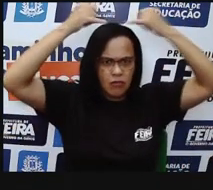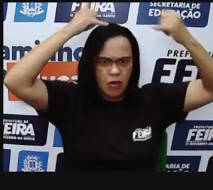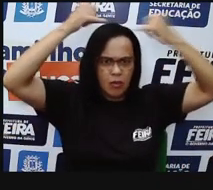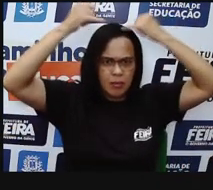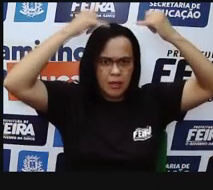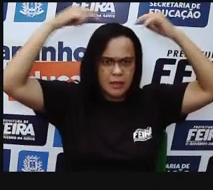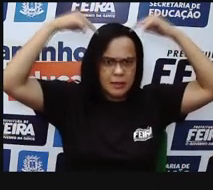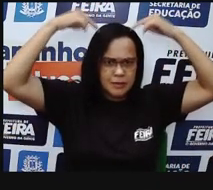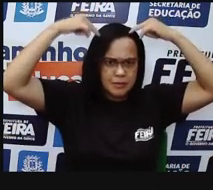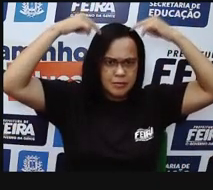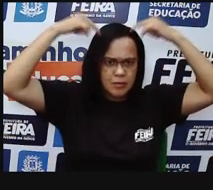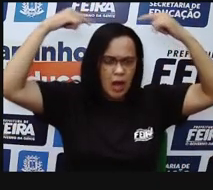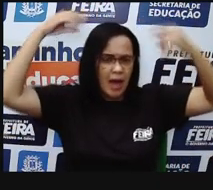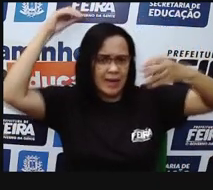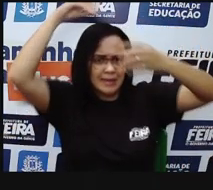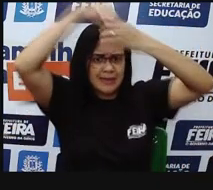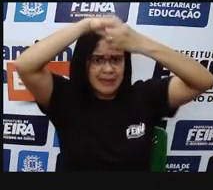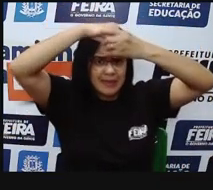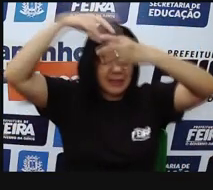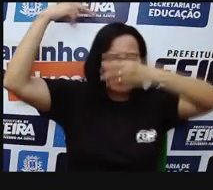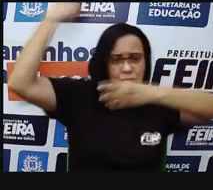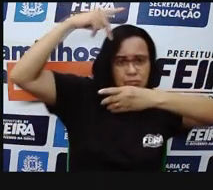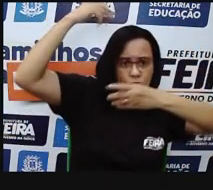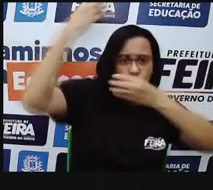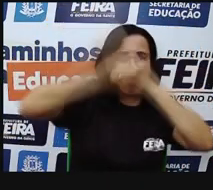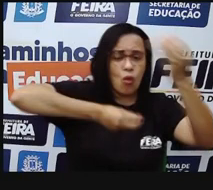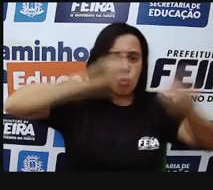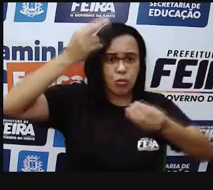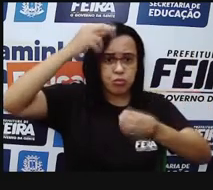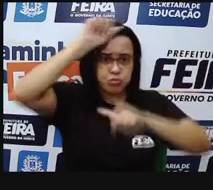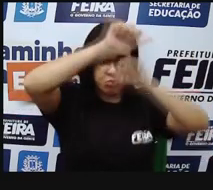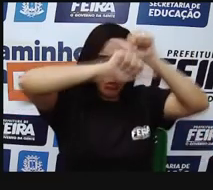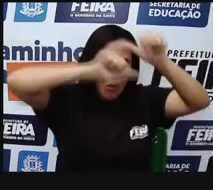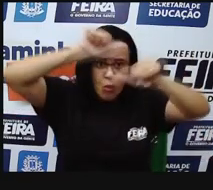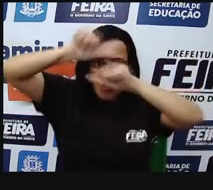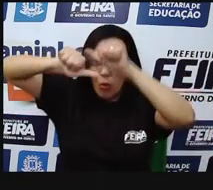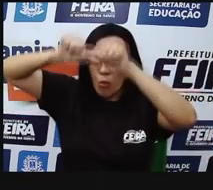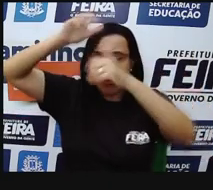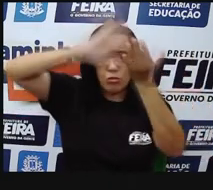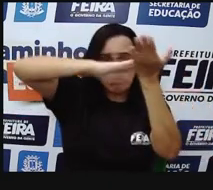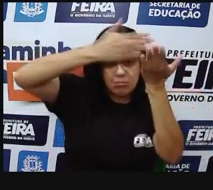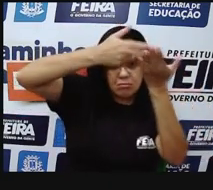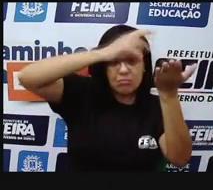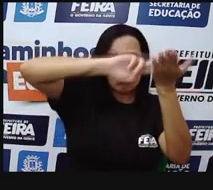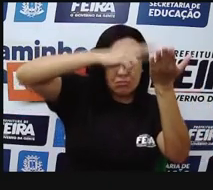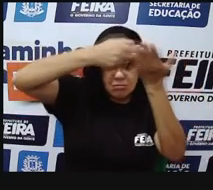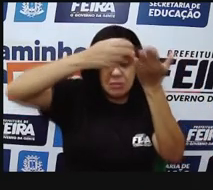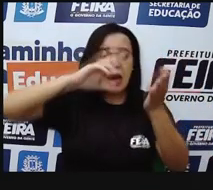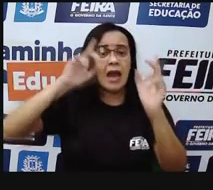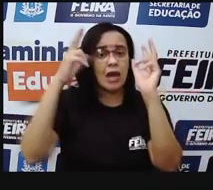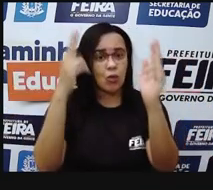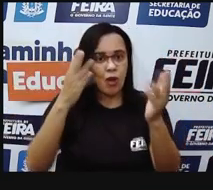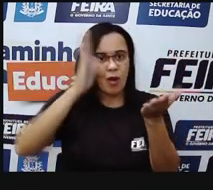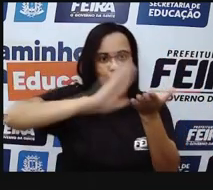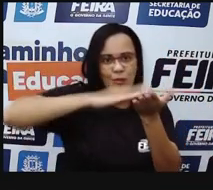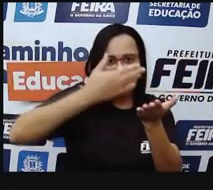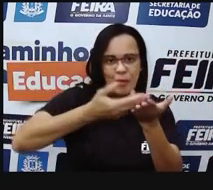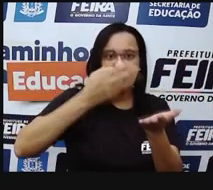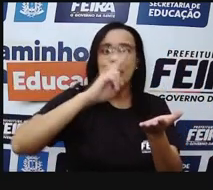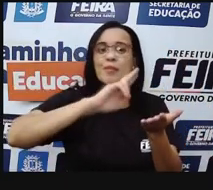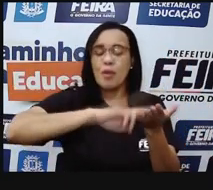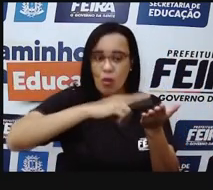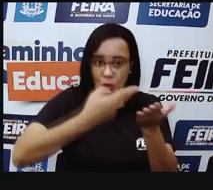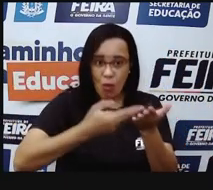traduzir esse movimento todo, né? Essas vibrações todas em música, em